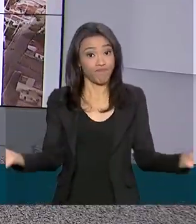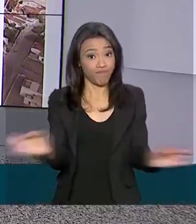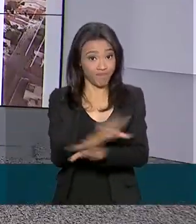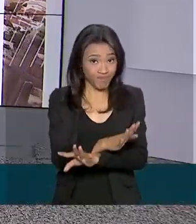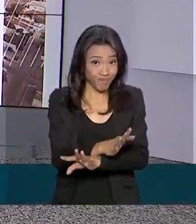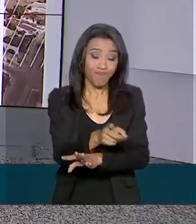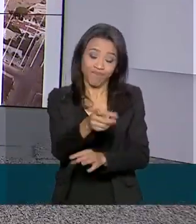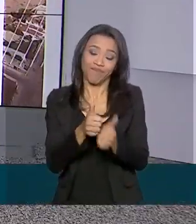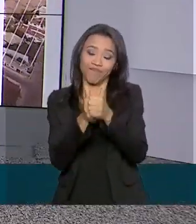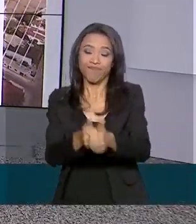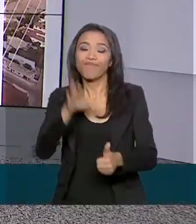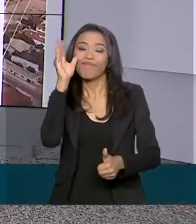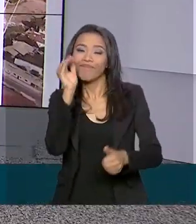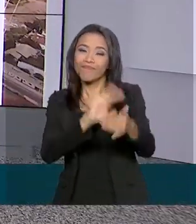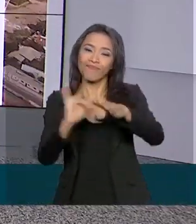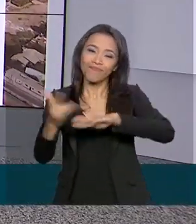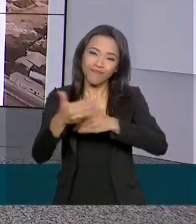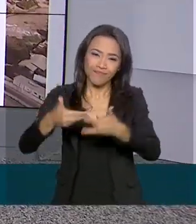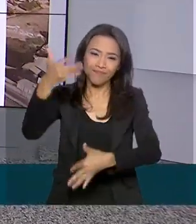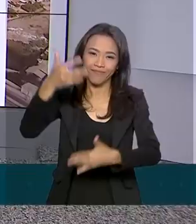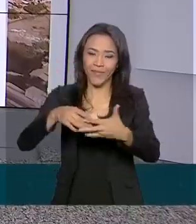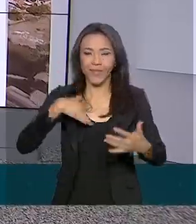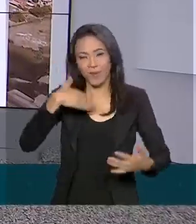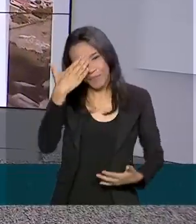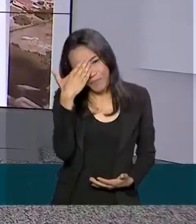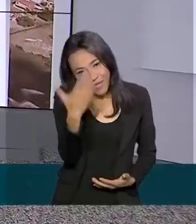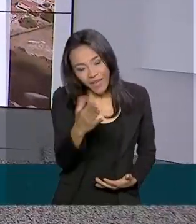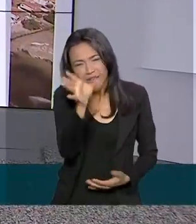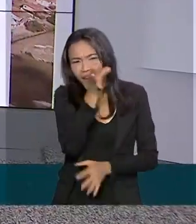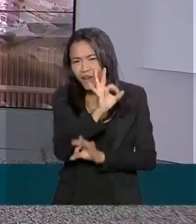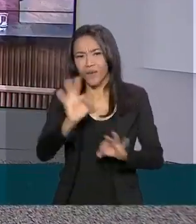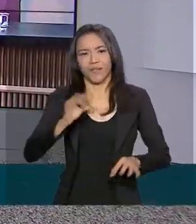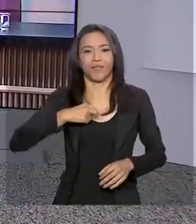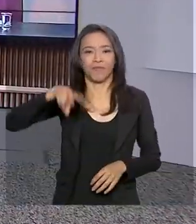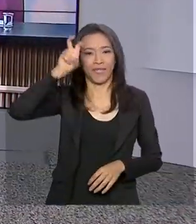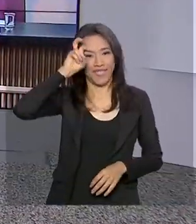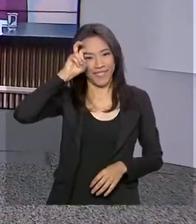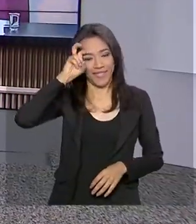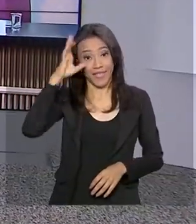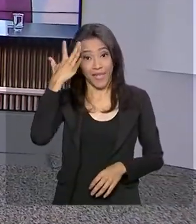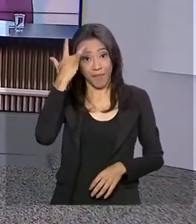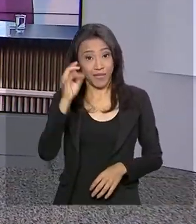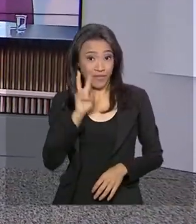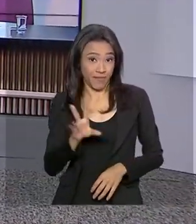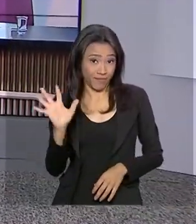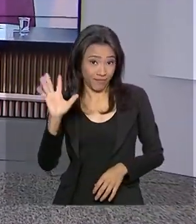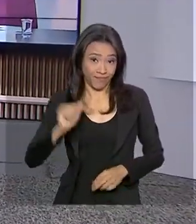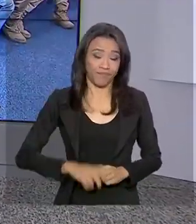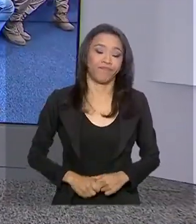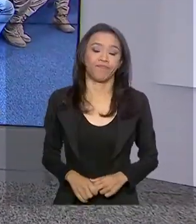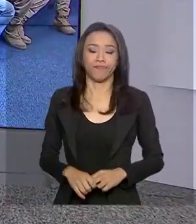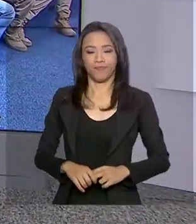aqui. Nos acompanhe também pelas redes sociais. Obrigada pela companhia. Ótima quinta-feira e a gente se vê amanhã. Até lá.